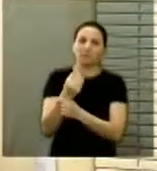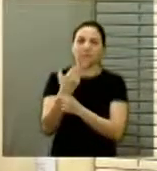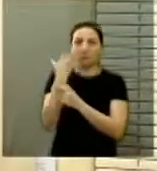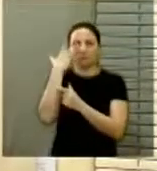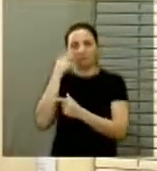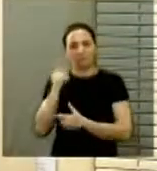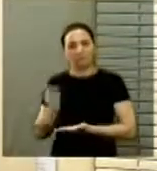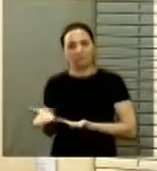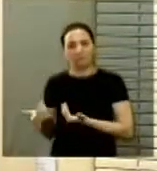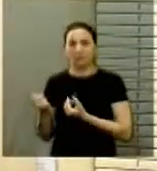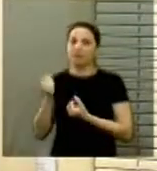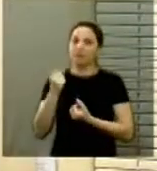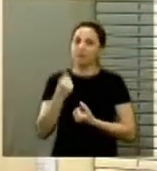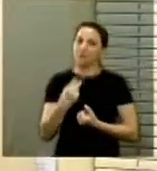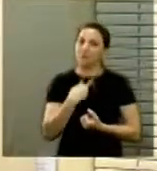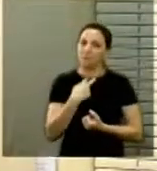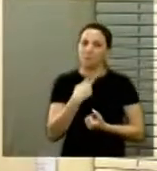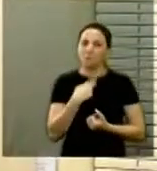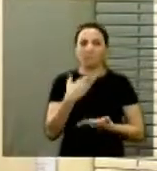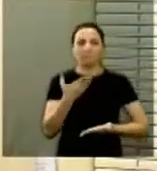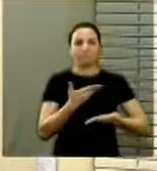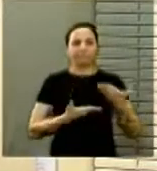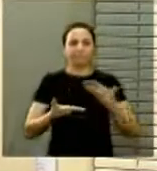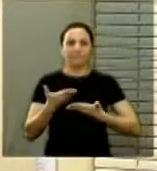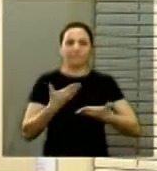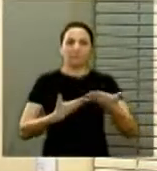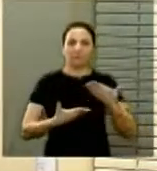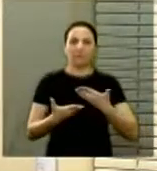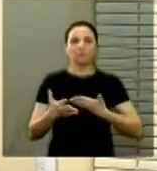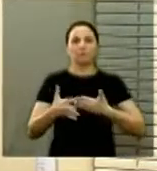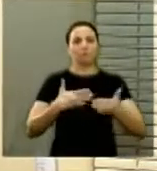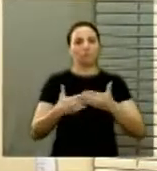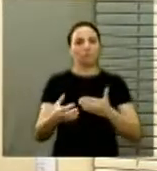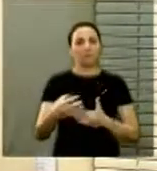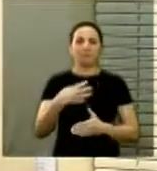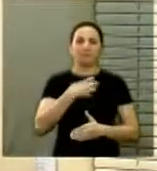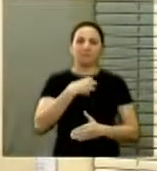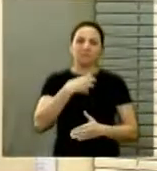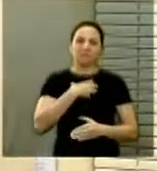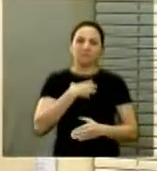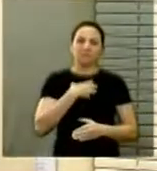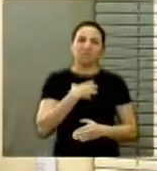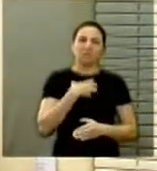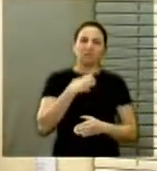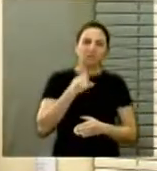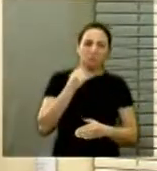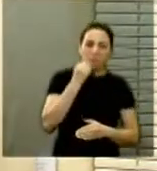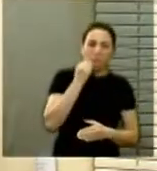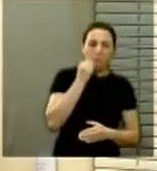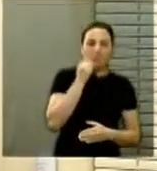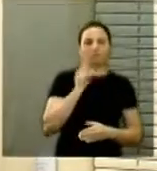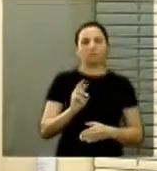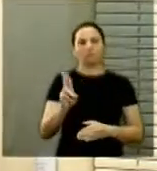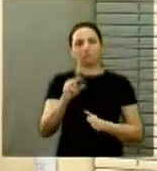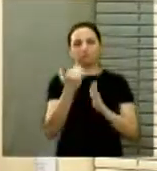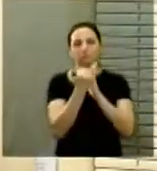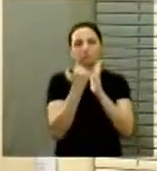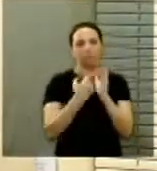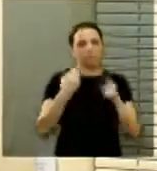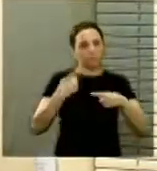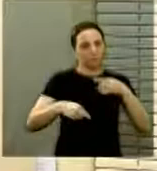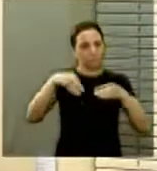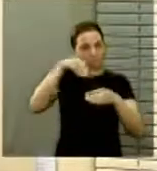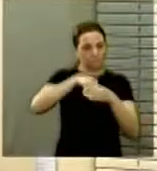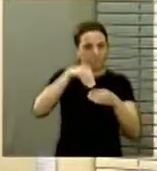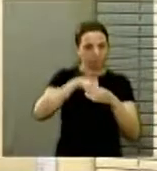aos adolescentes, e que não pode ser tratada da forma, muitas vezes, torta e oportunista que a gente vê como vem sendo pautado no debate